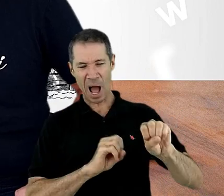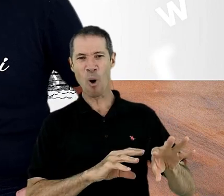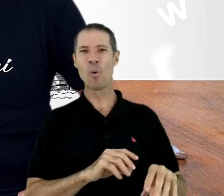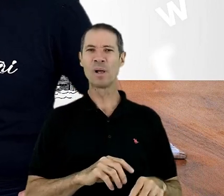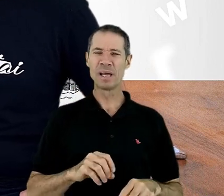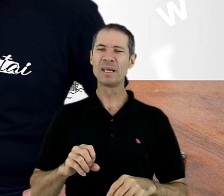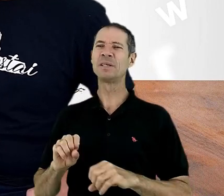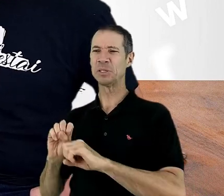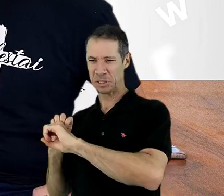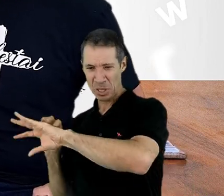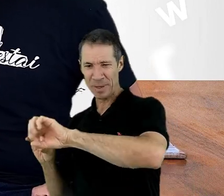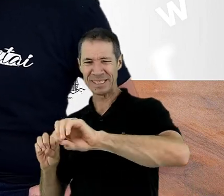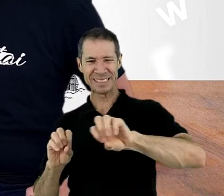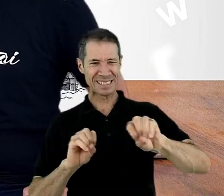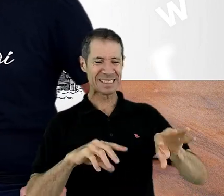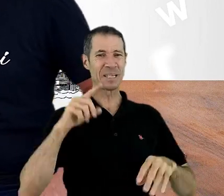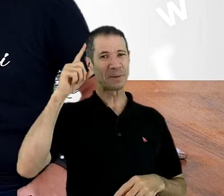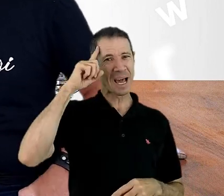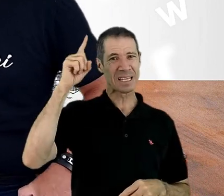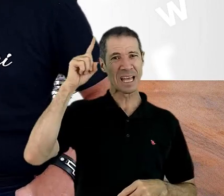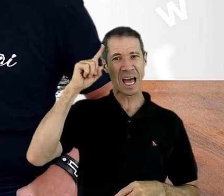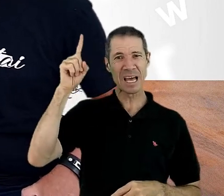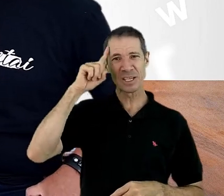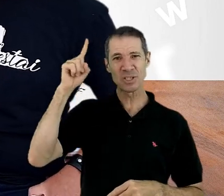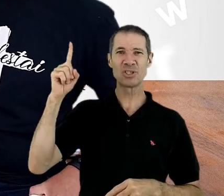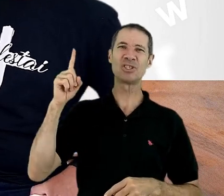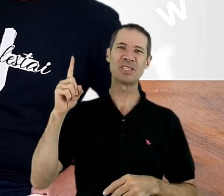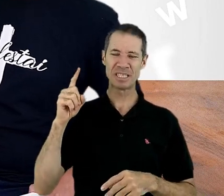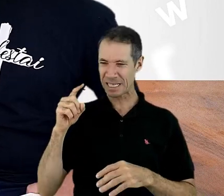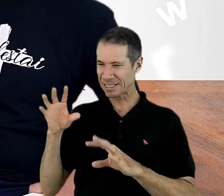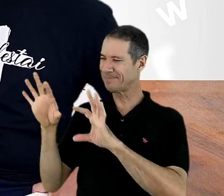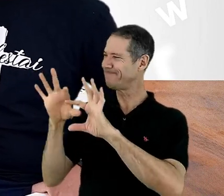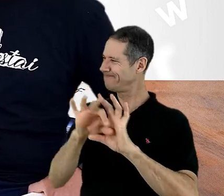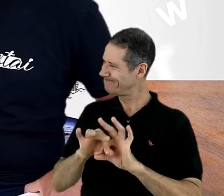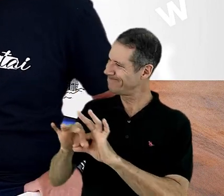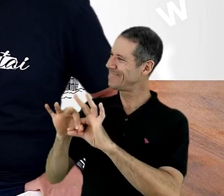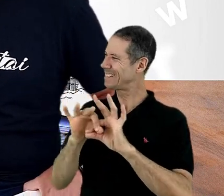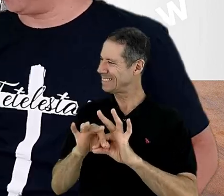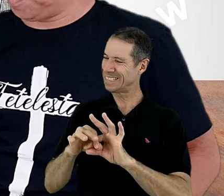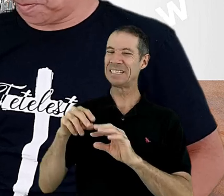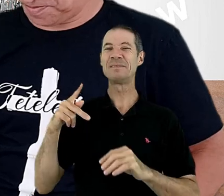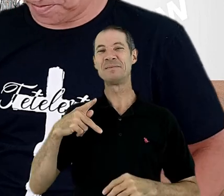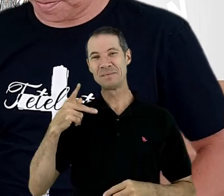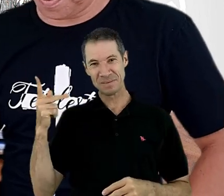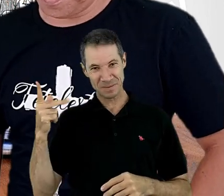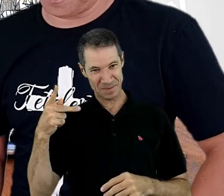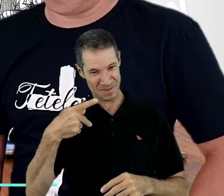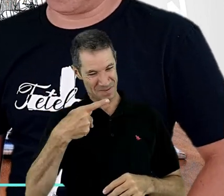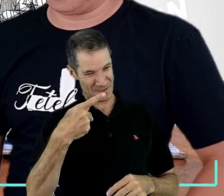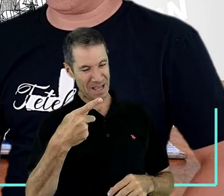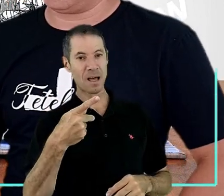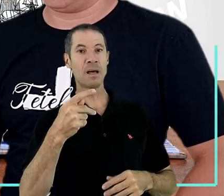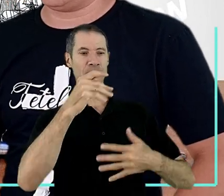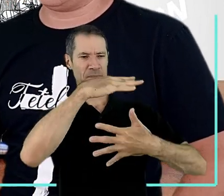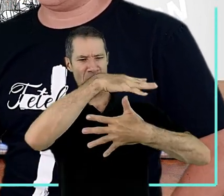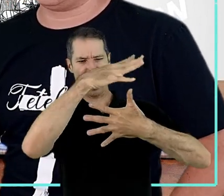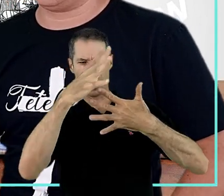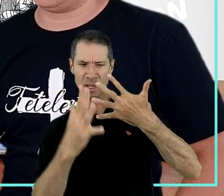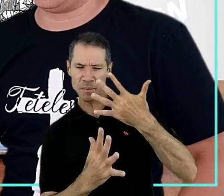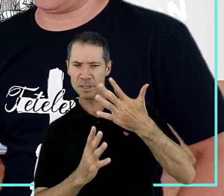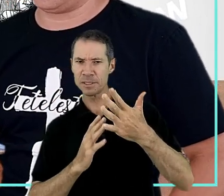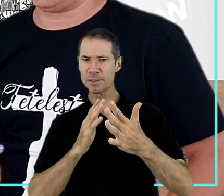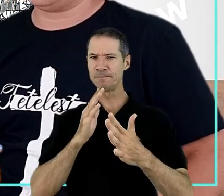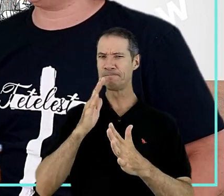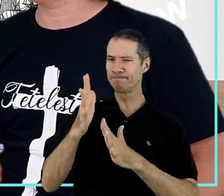ensinado a cada dia, temos feito algumas parcerias. Fala um pouquinho sobre isso. A Libras do Língua Brasileira de